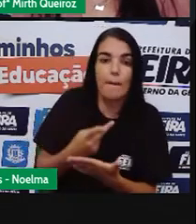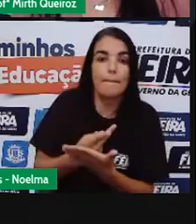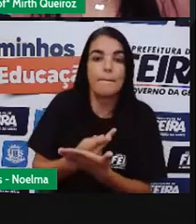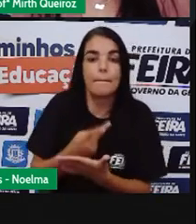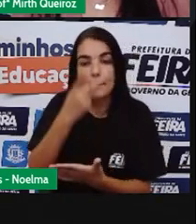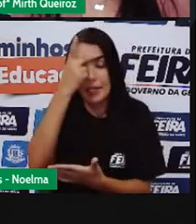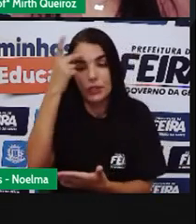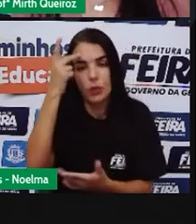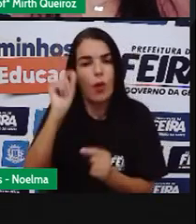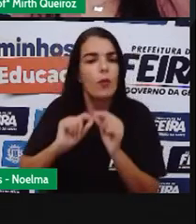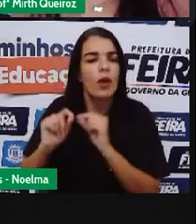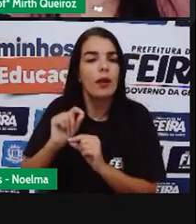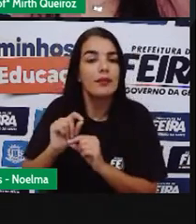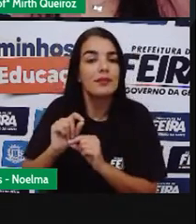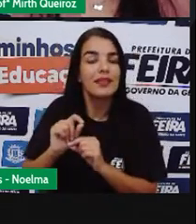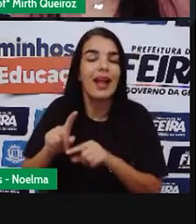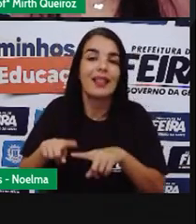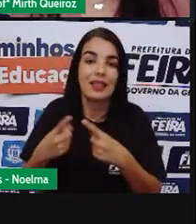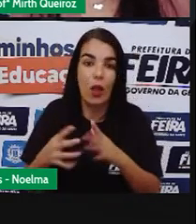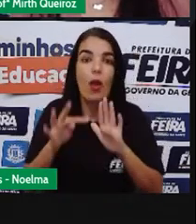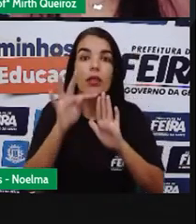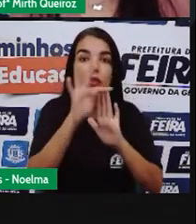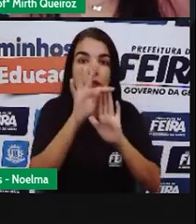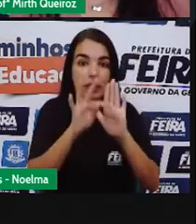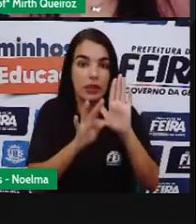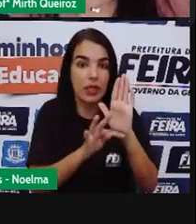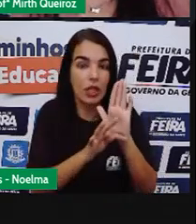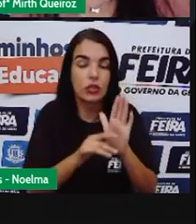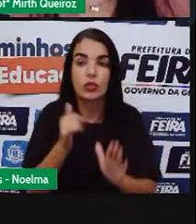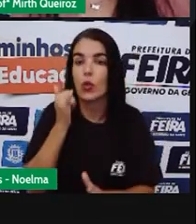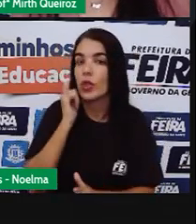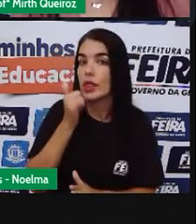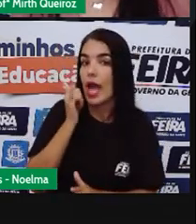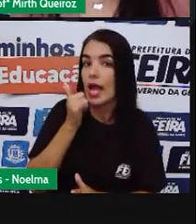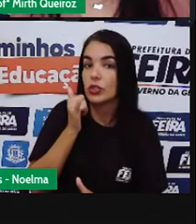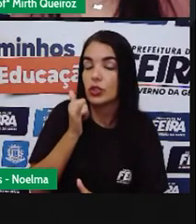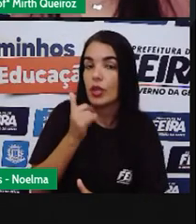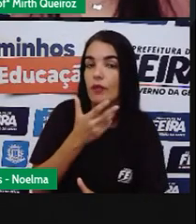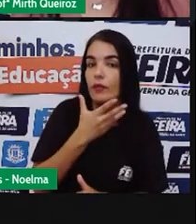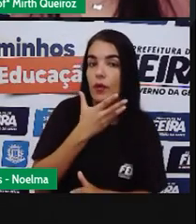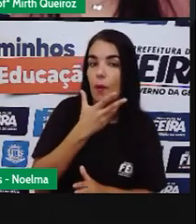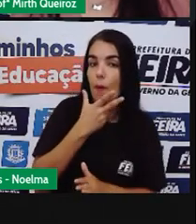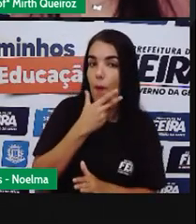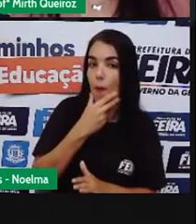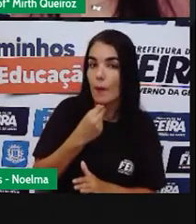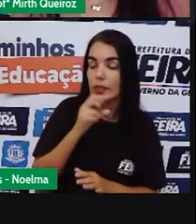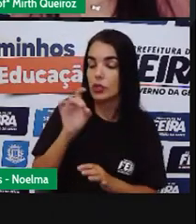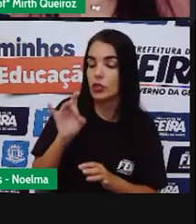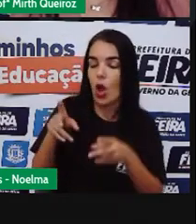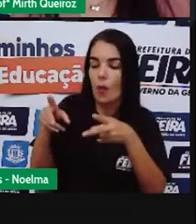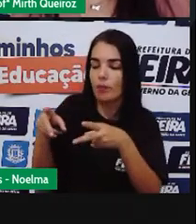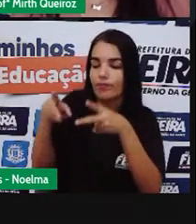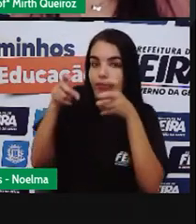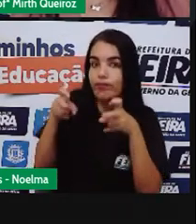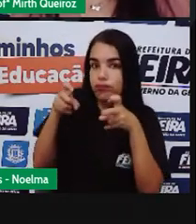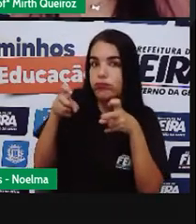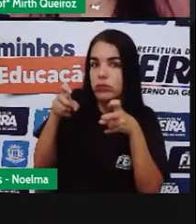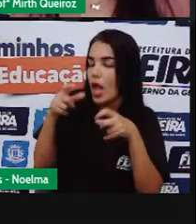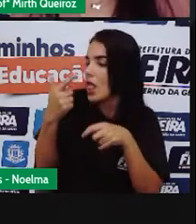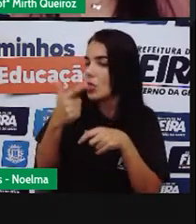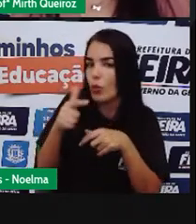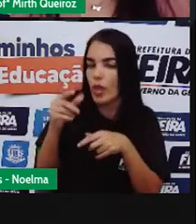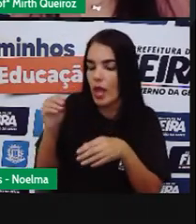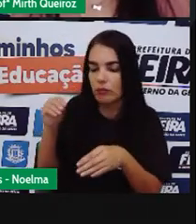quê? Um texto onde o narrador, ele vai ser observador. Ele não